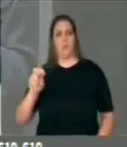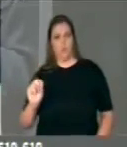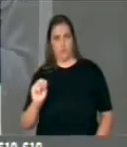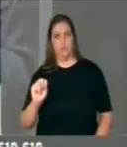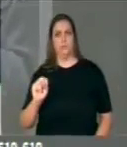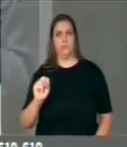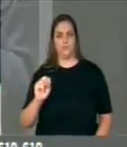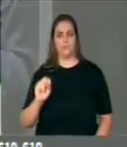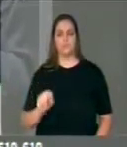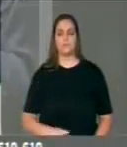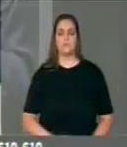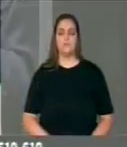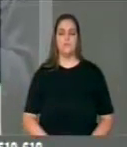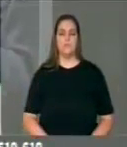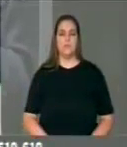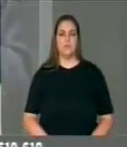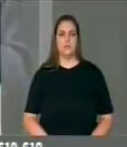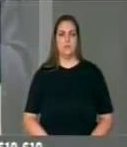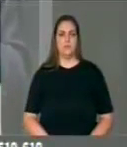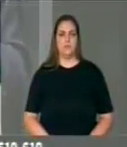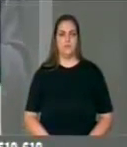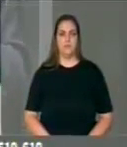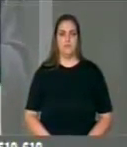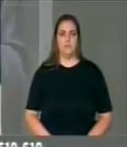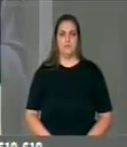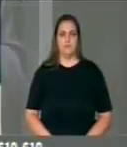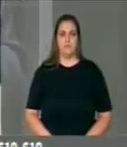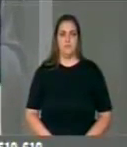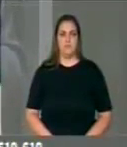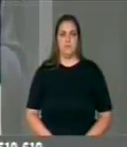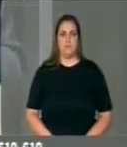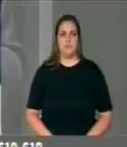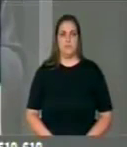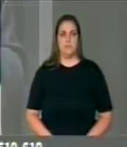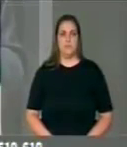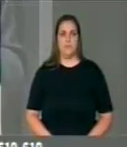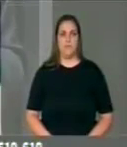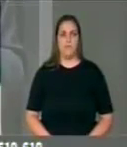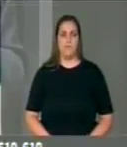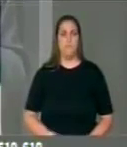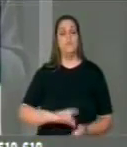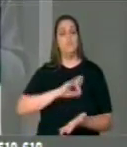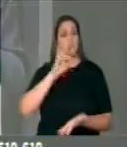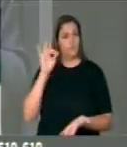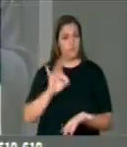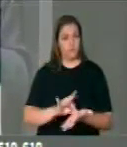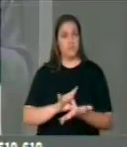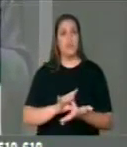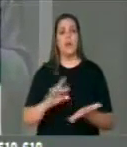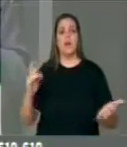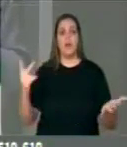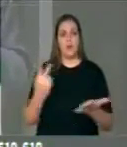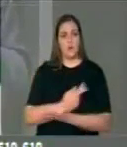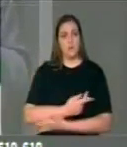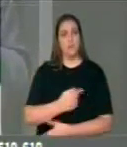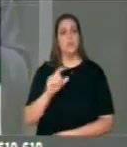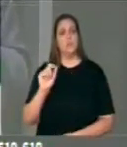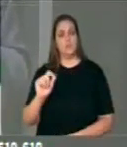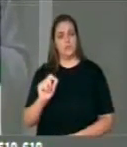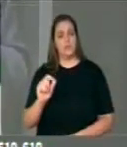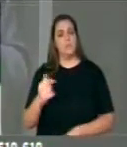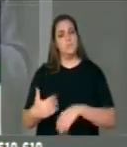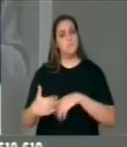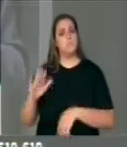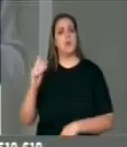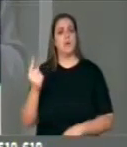universal de saúde e diz que de fato o que tem acontecido é o aumento da aplicação